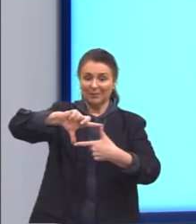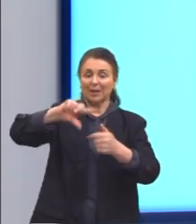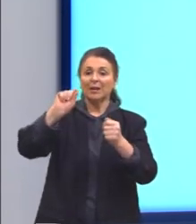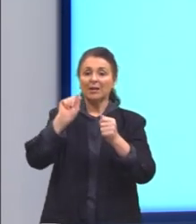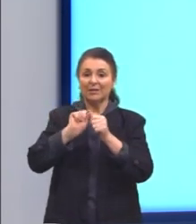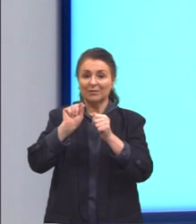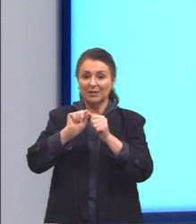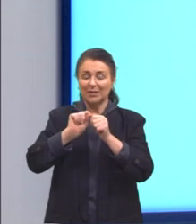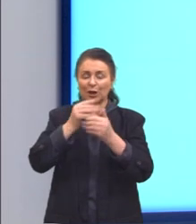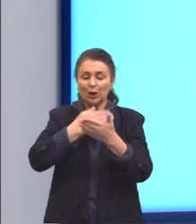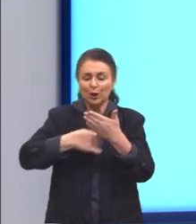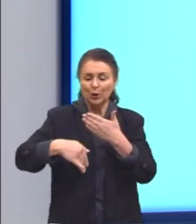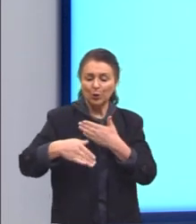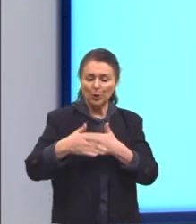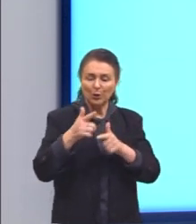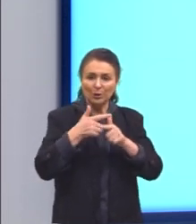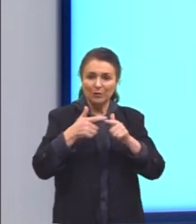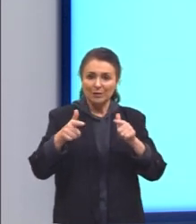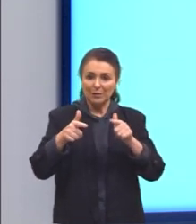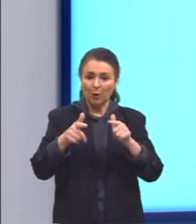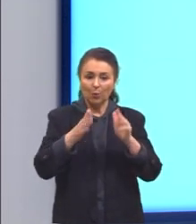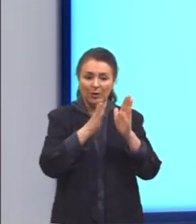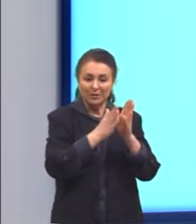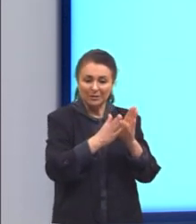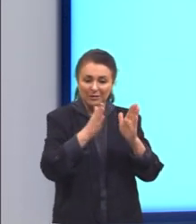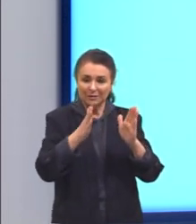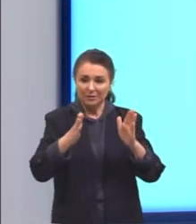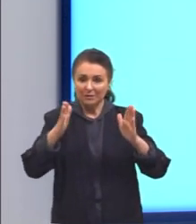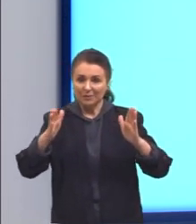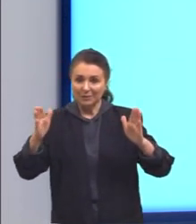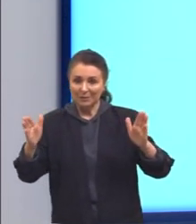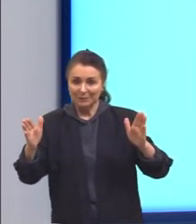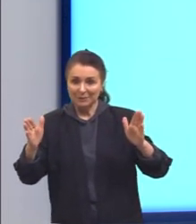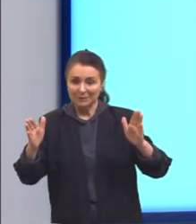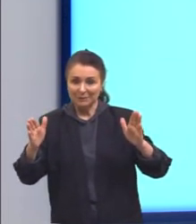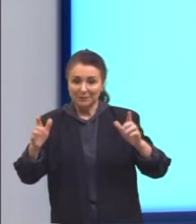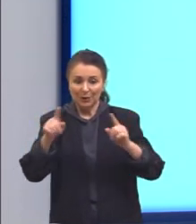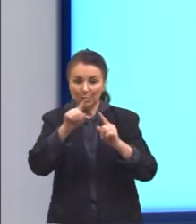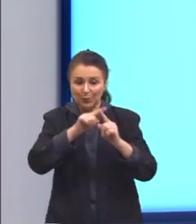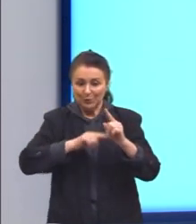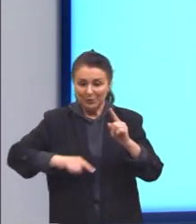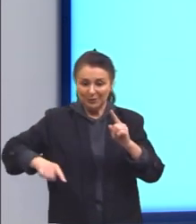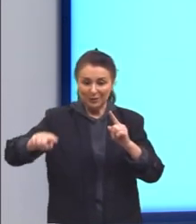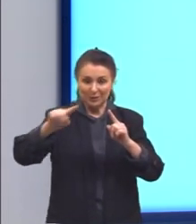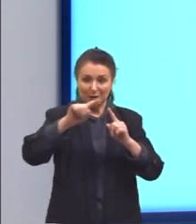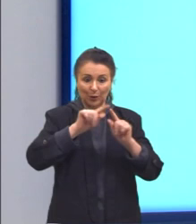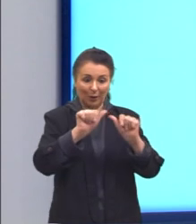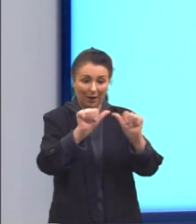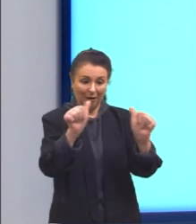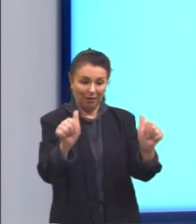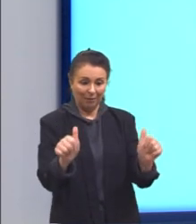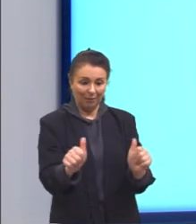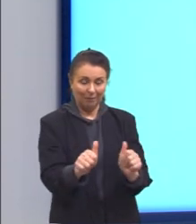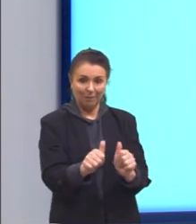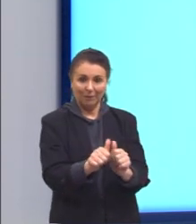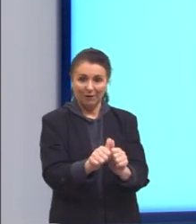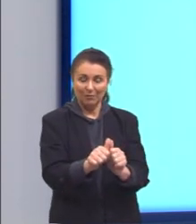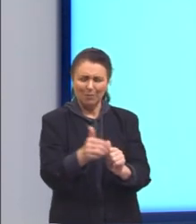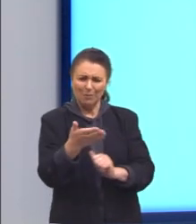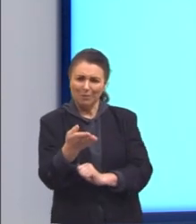a divisão e depois separássemos, abríssemos todo o nosso círculo, a figura que nós teríamos seria